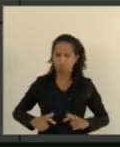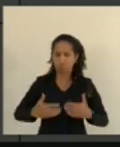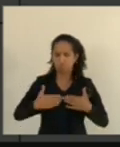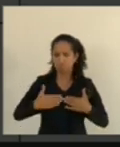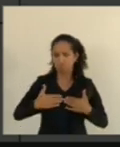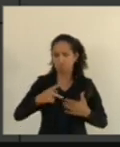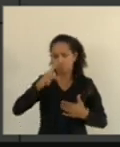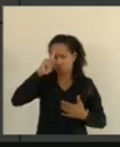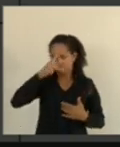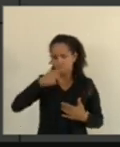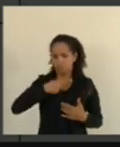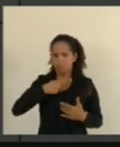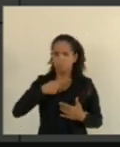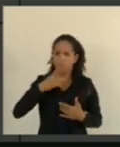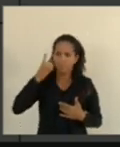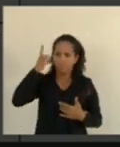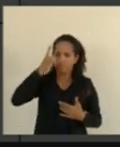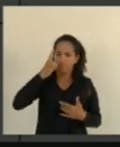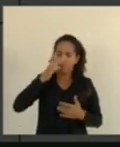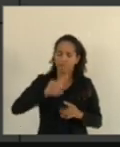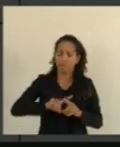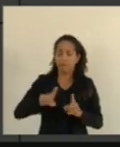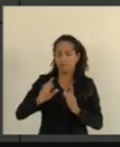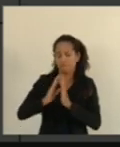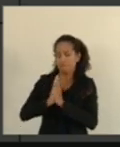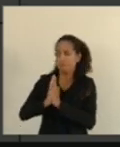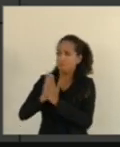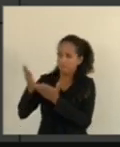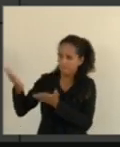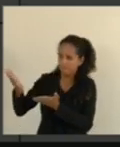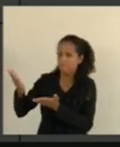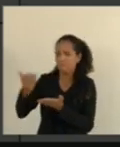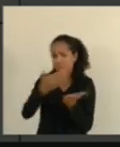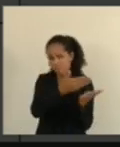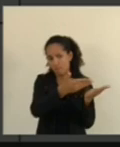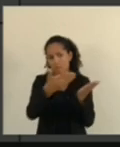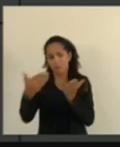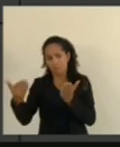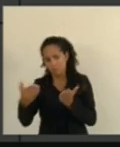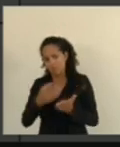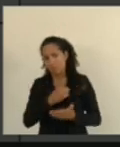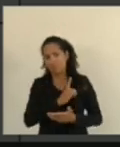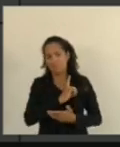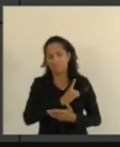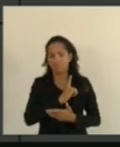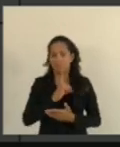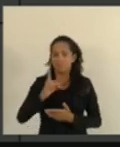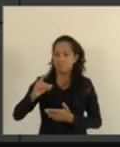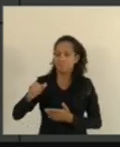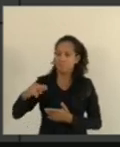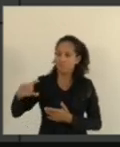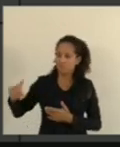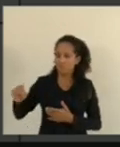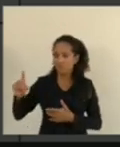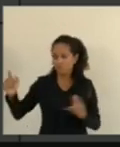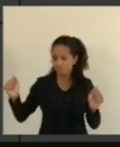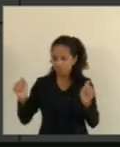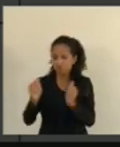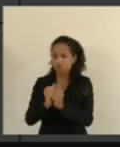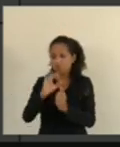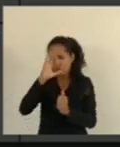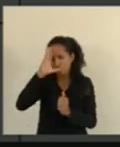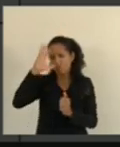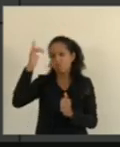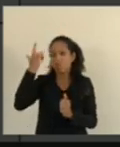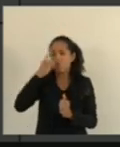deputado, mas, por favor, Sr. Governador, convide o deputado Danilo. Conte uma solução, que esse problema